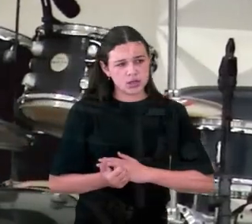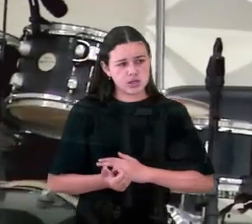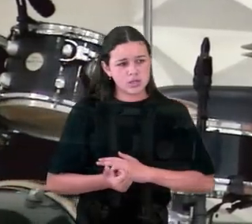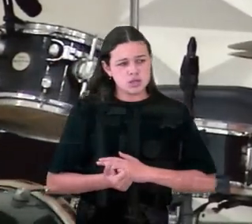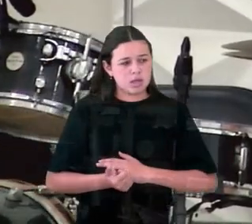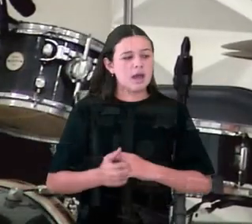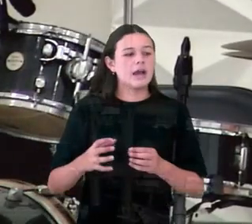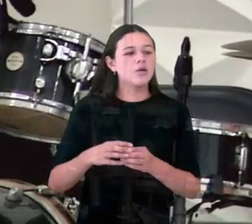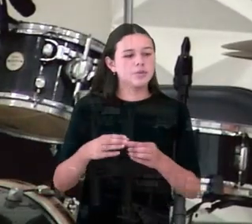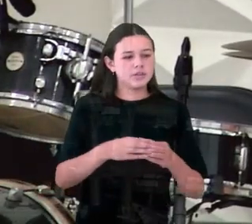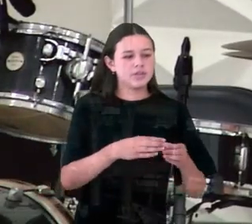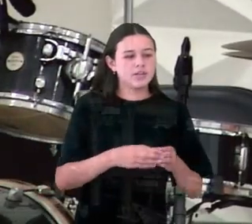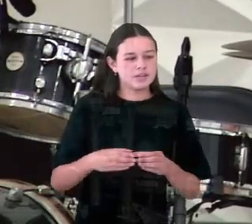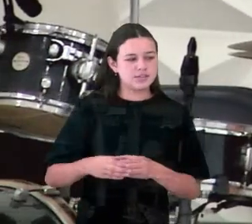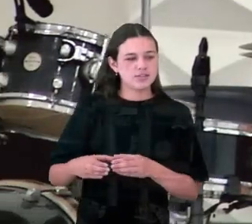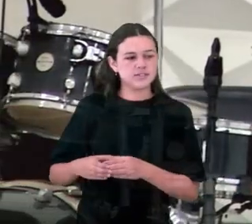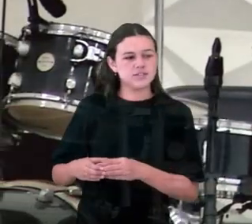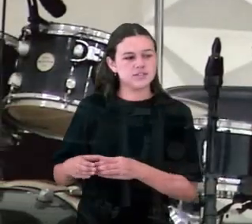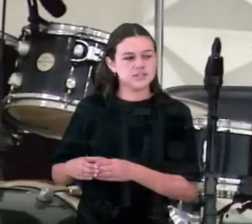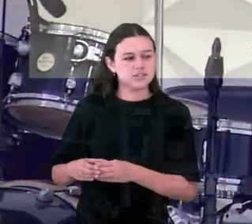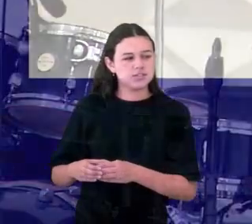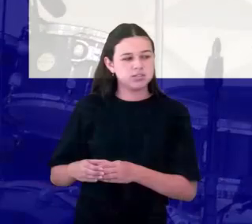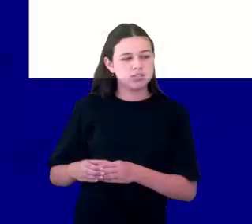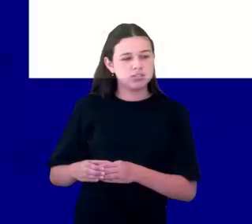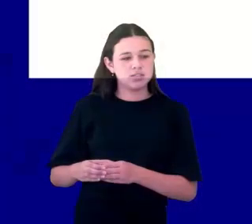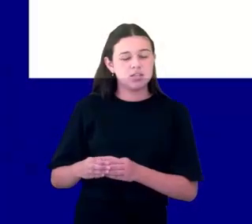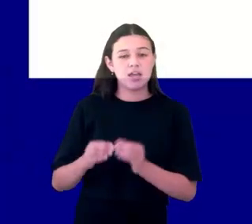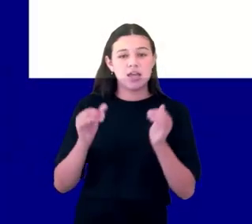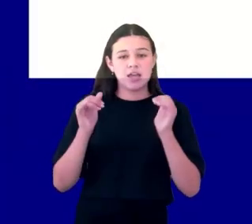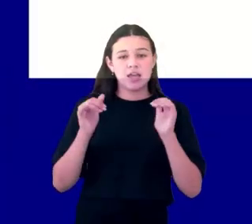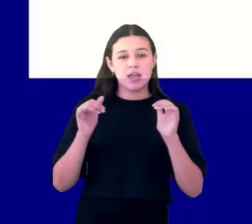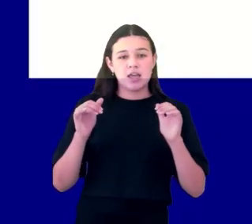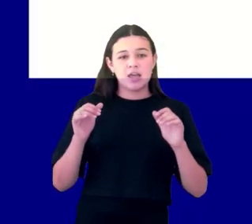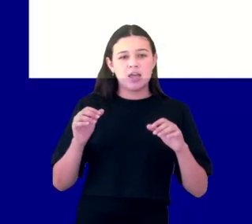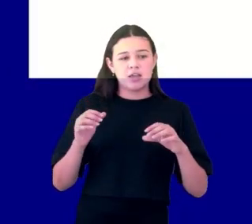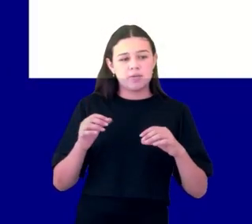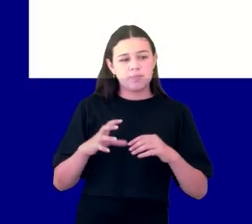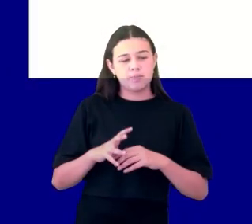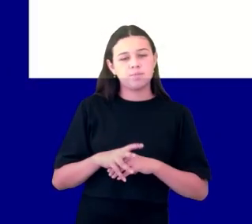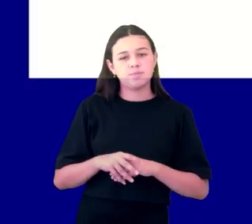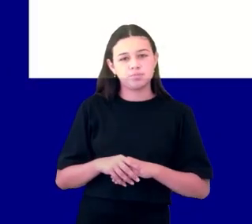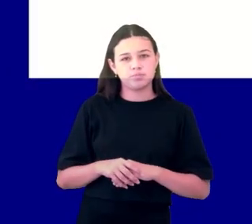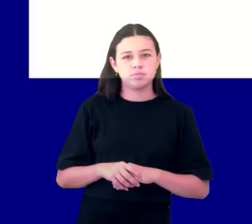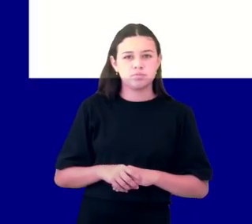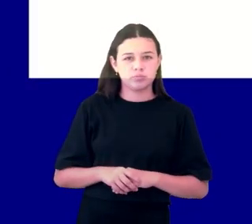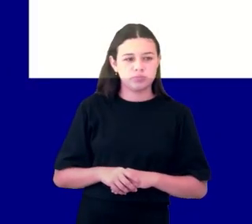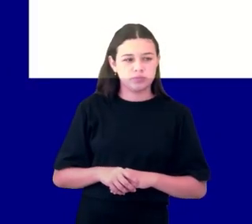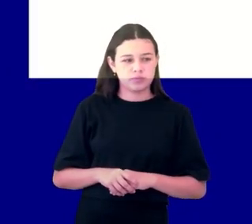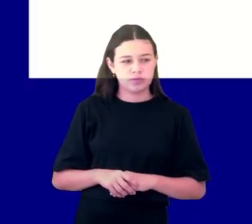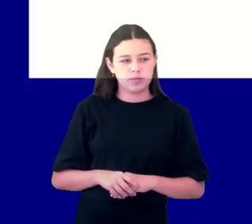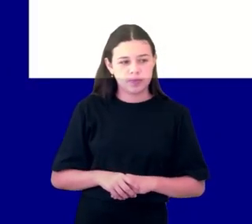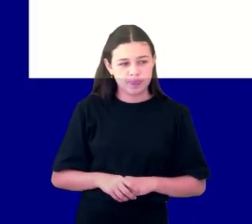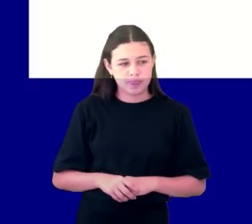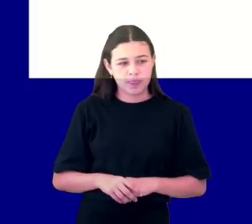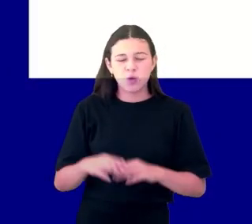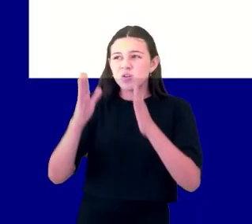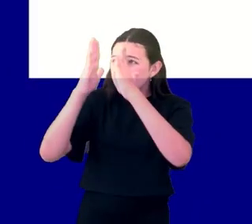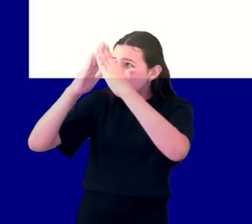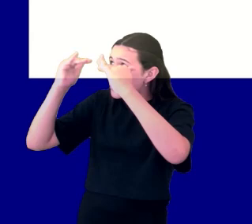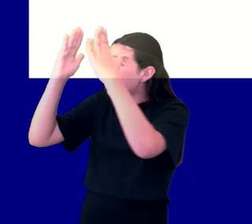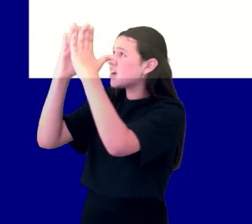terminar sugerindo algumas atitudes. Primeiro, clame. Se a sua vida hoje não parece estar ordenada, se as coisas estão